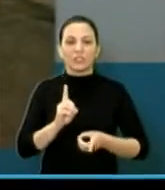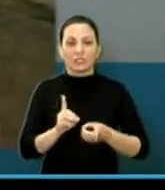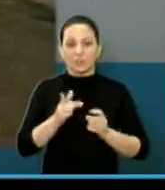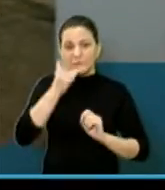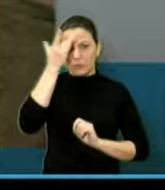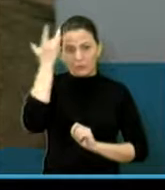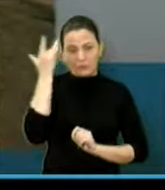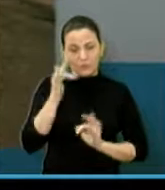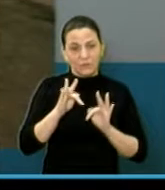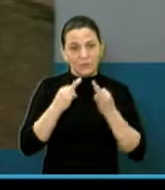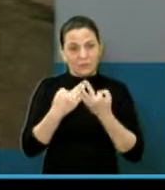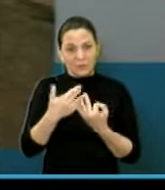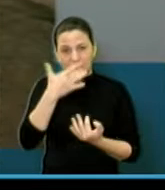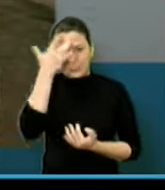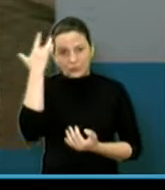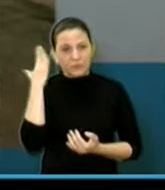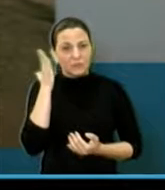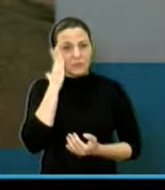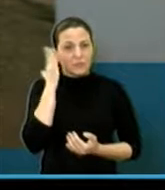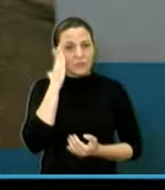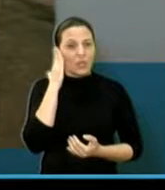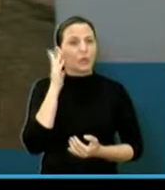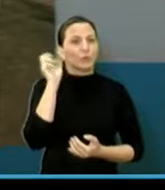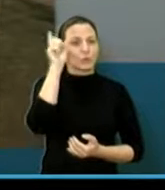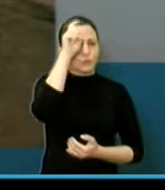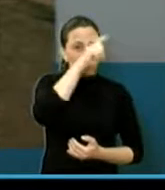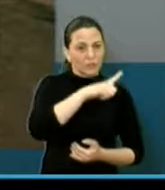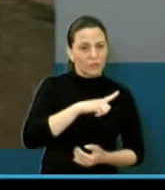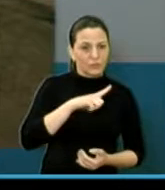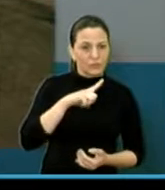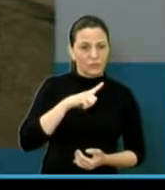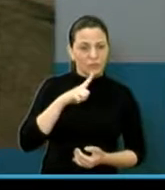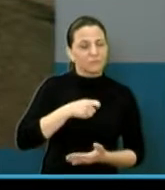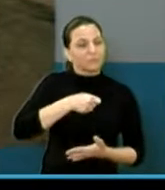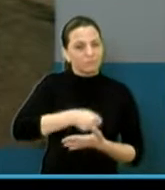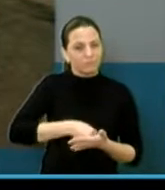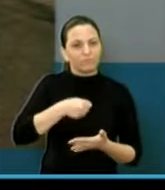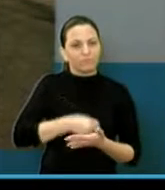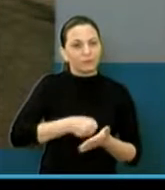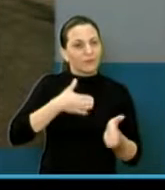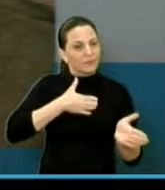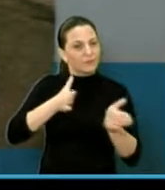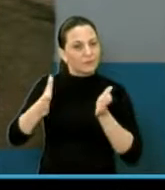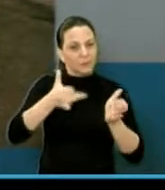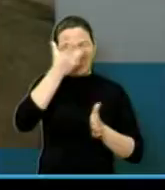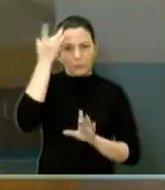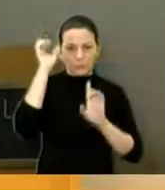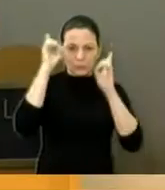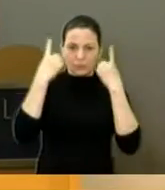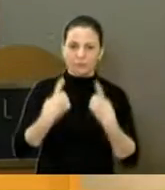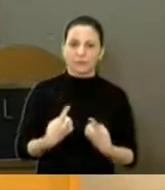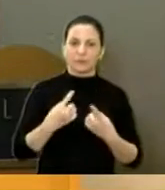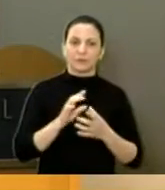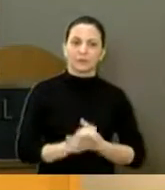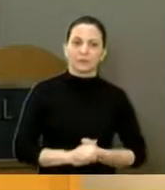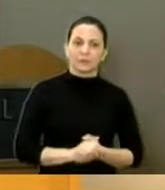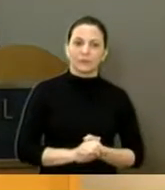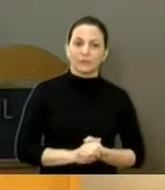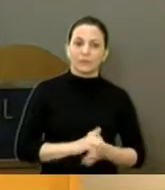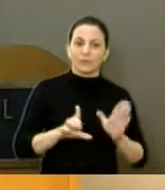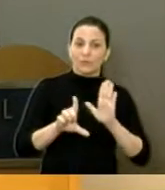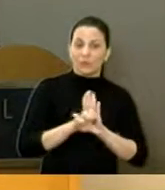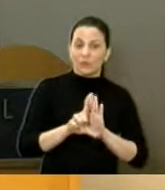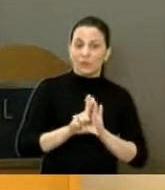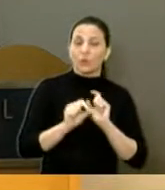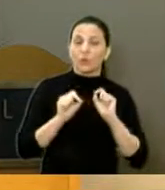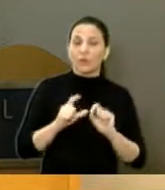parente em casa sabe da dificuldade. Então, nós vamos cobrar mais dessa forma. A própria lei fala que a pessoa